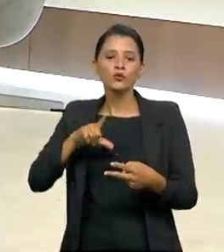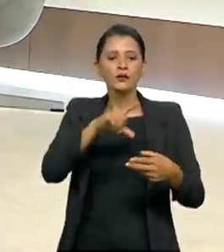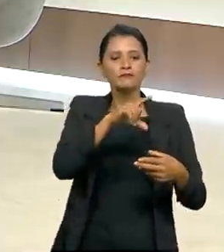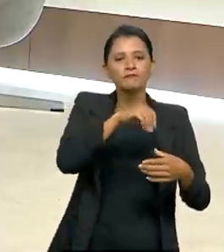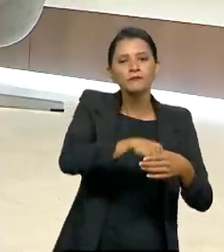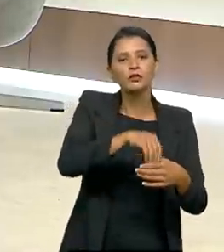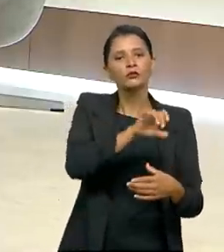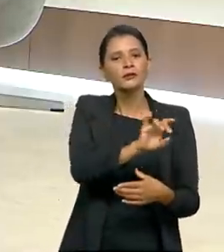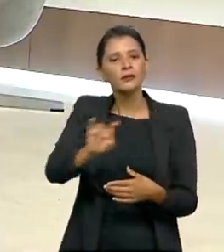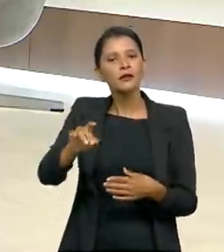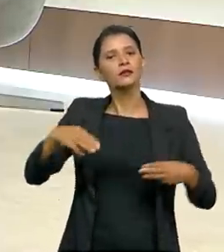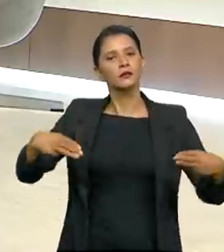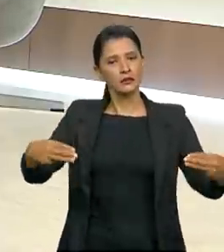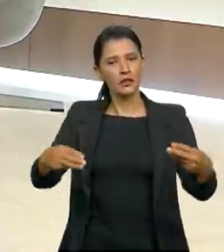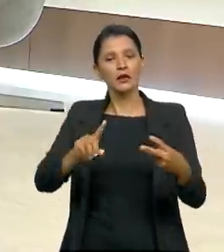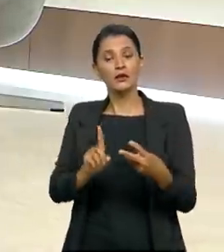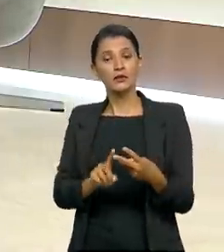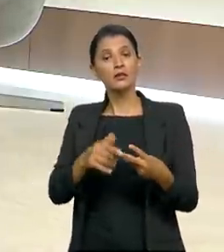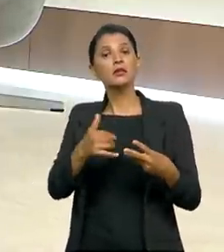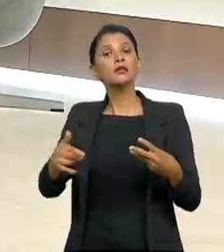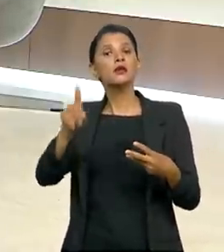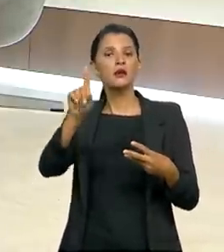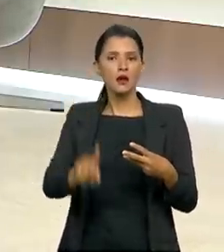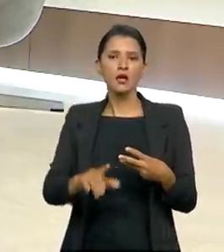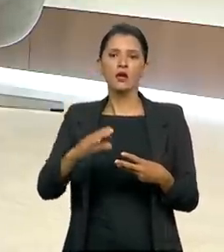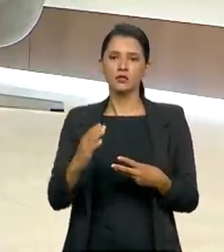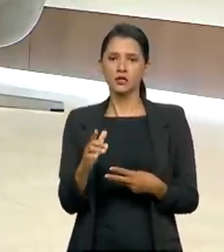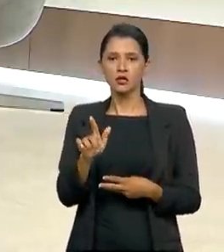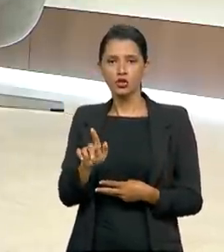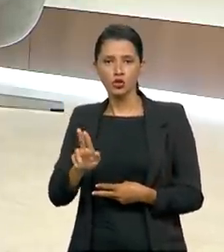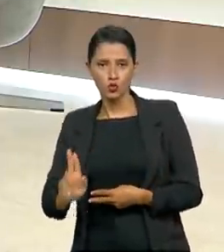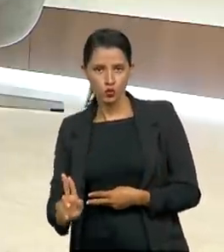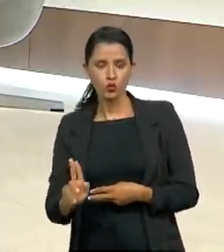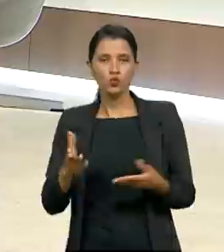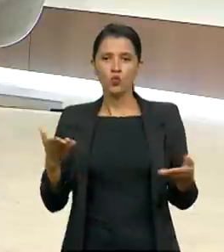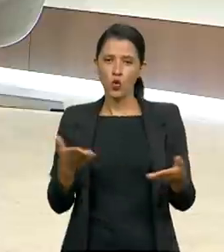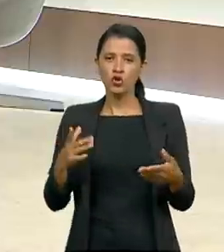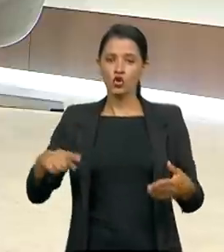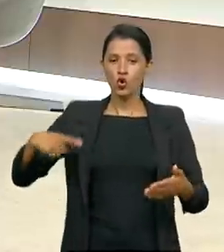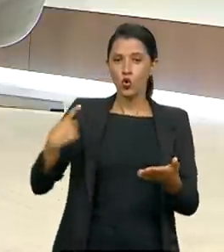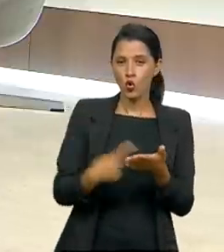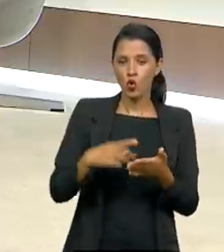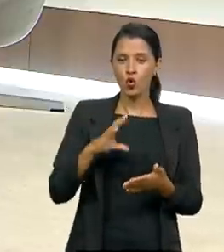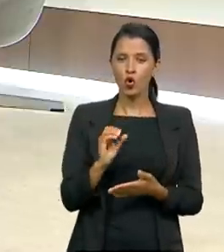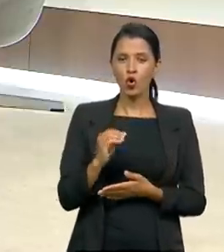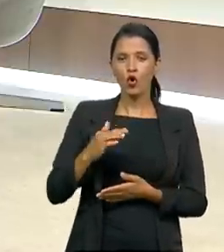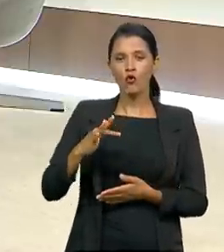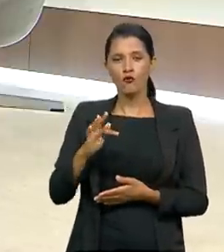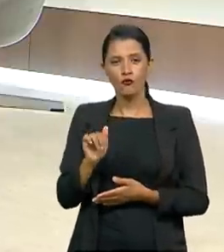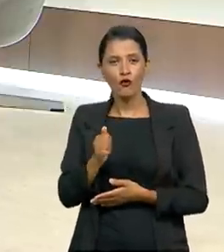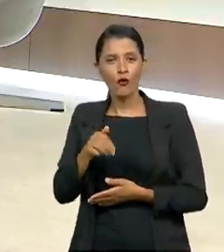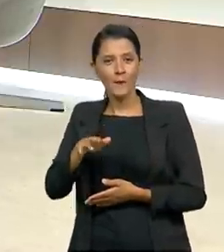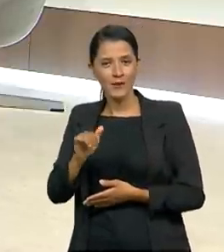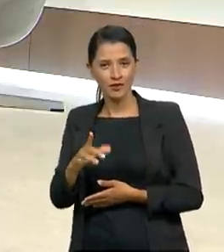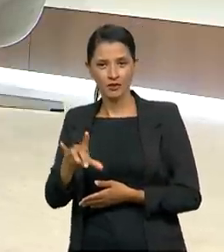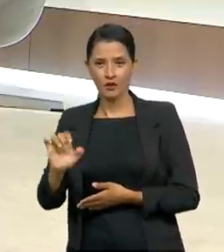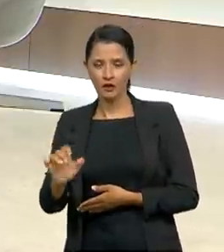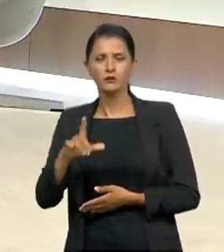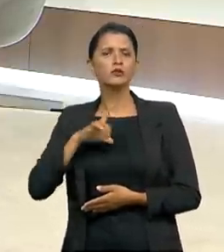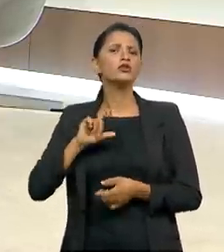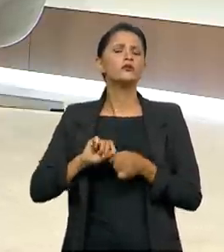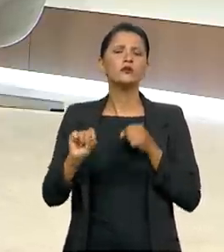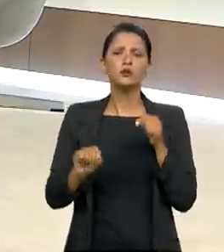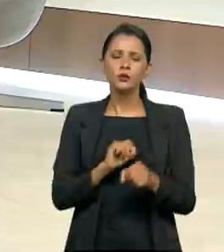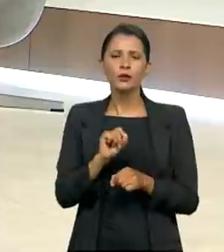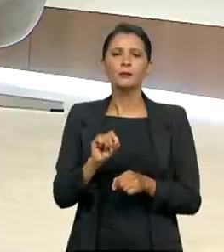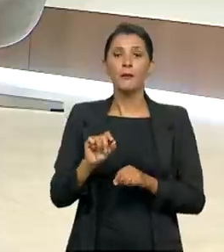ministério e a terceira linha de defesa, que é a CGU. Então, hoje, em termos de conformidade, a gente faz com que os próprios,